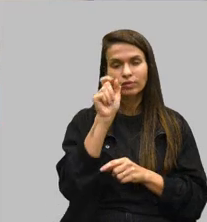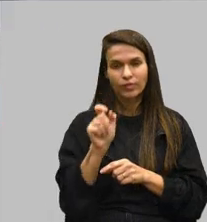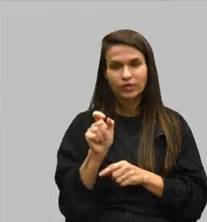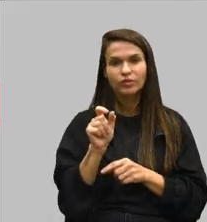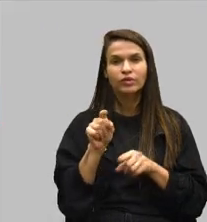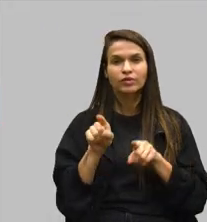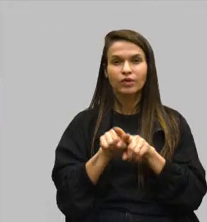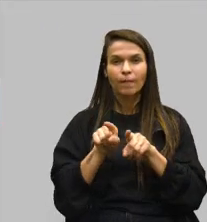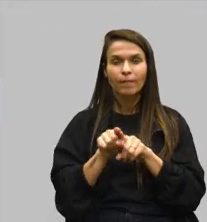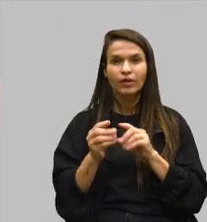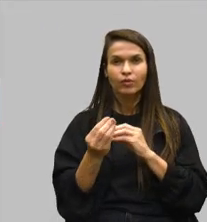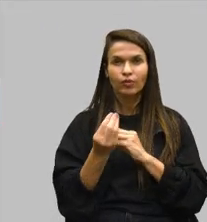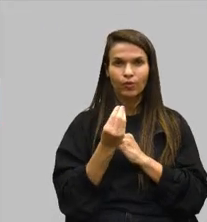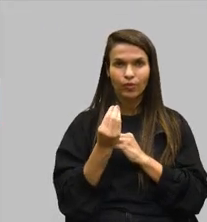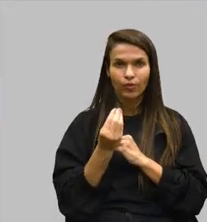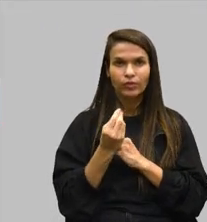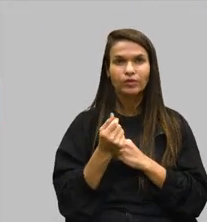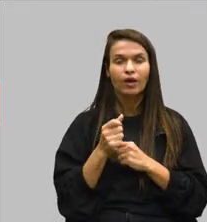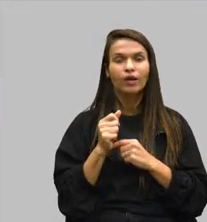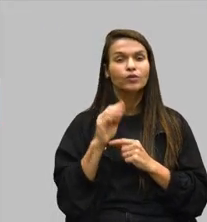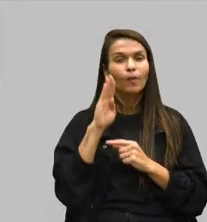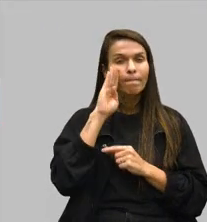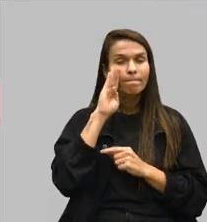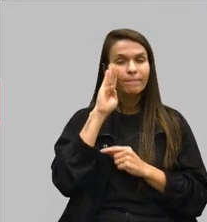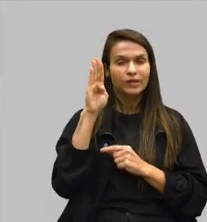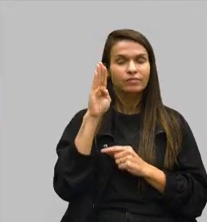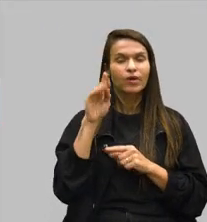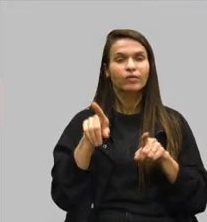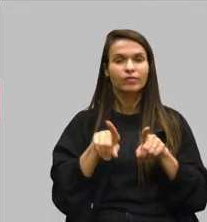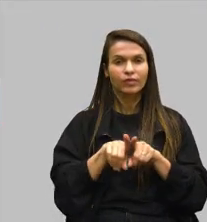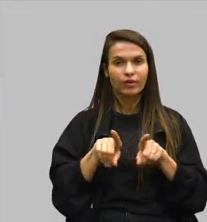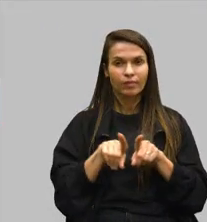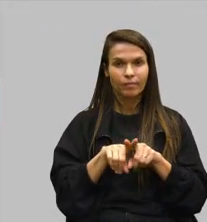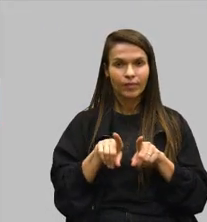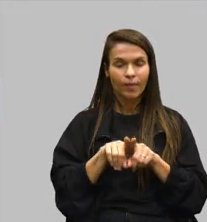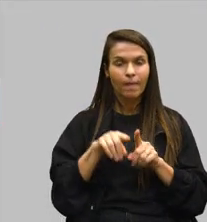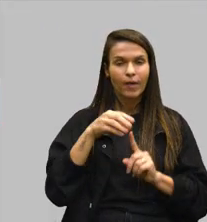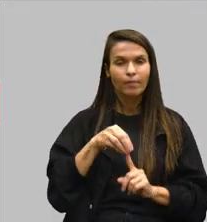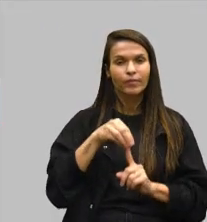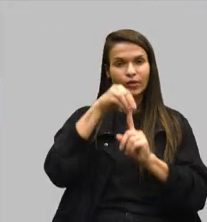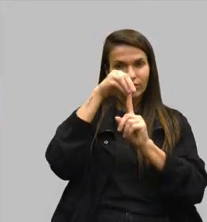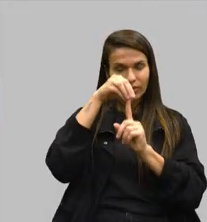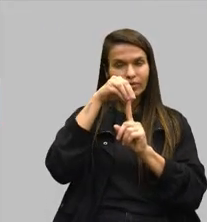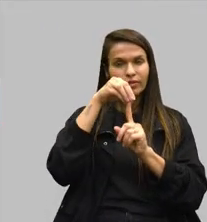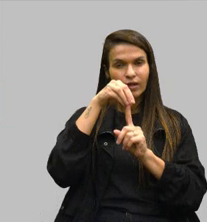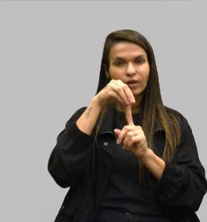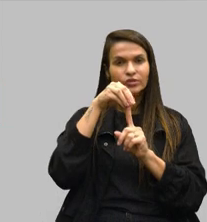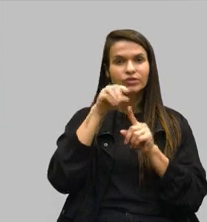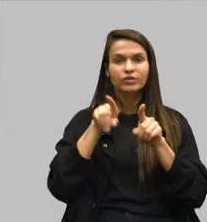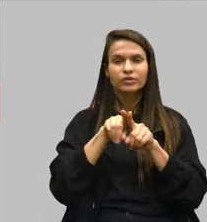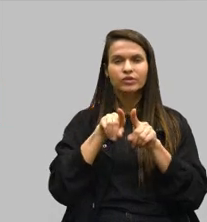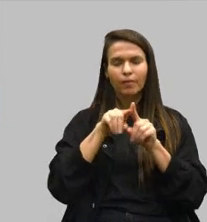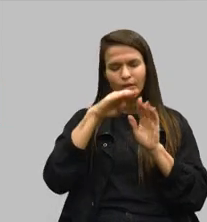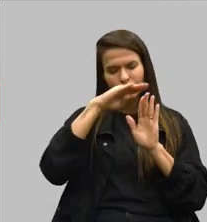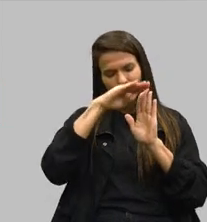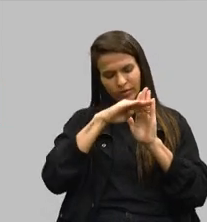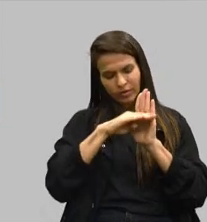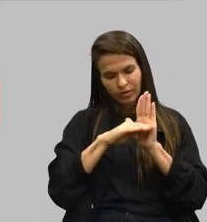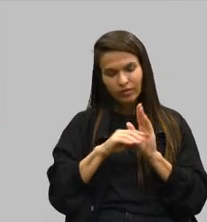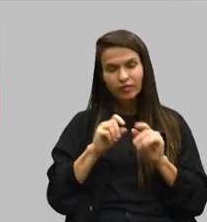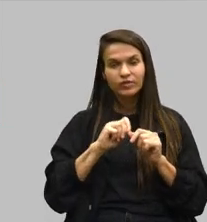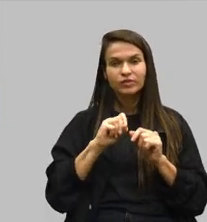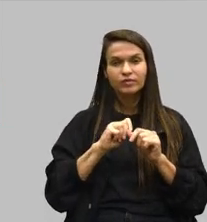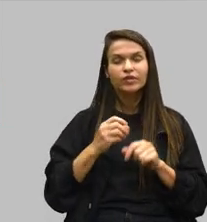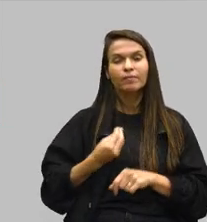um princípio, mas isso também tem que ser uma prioridade e também uma diretriz. Nós fizemos também,